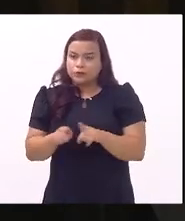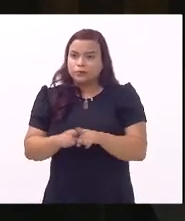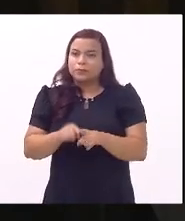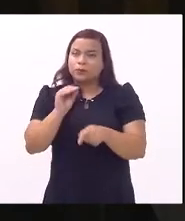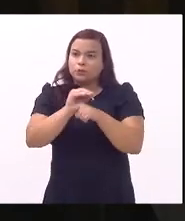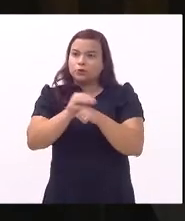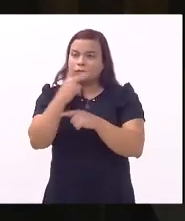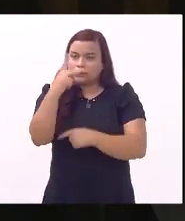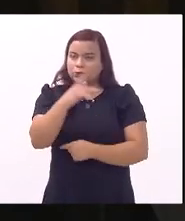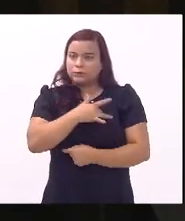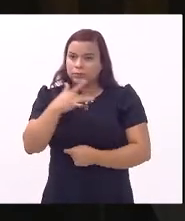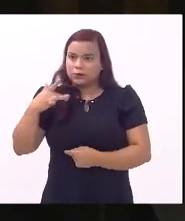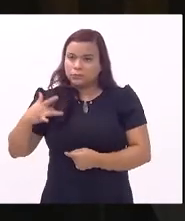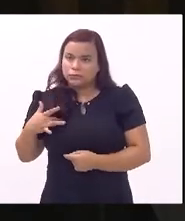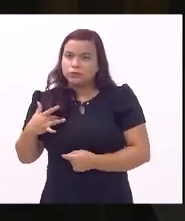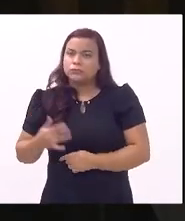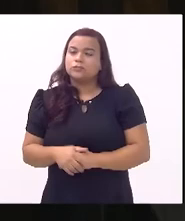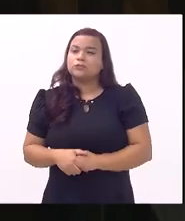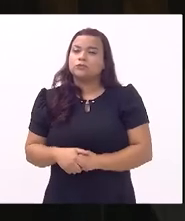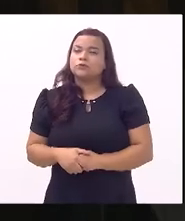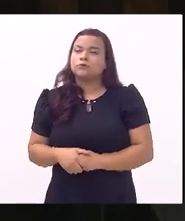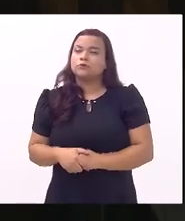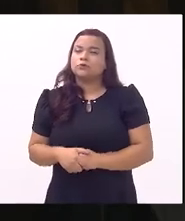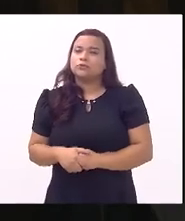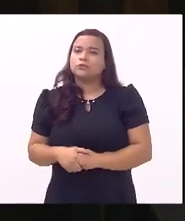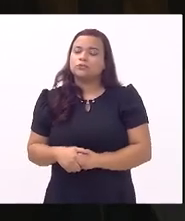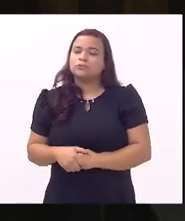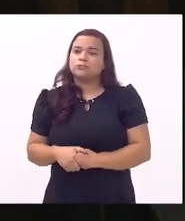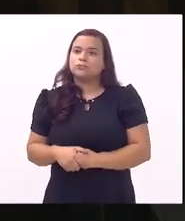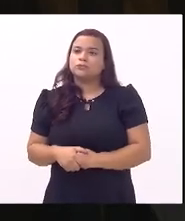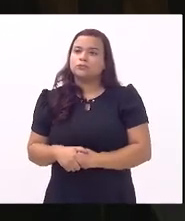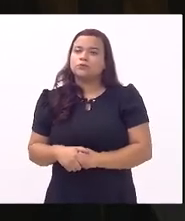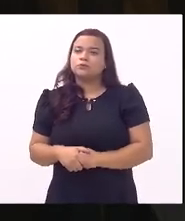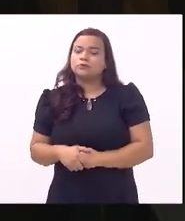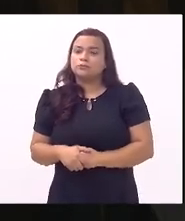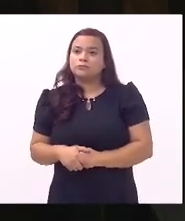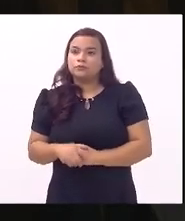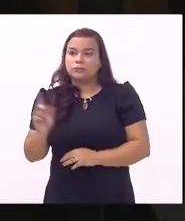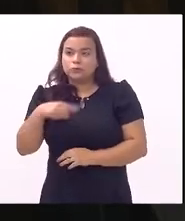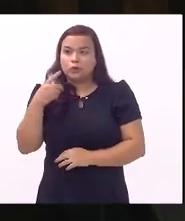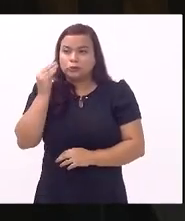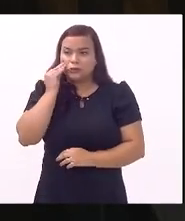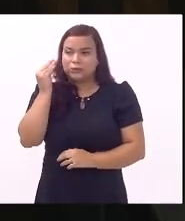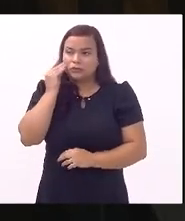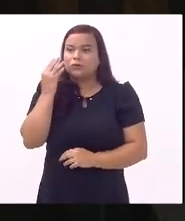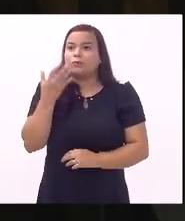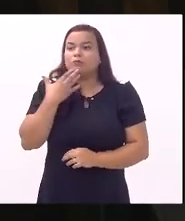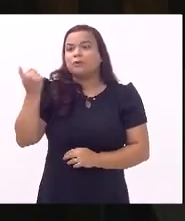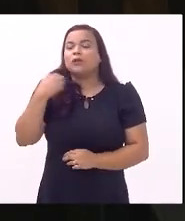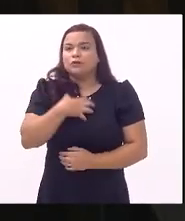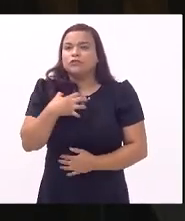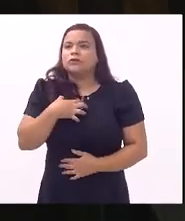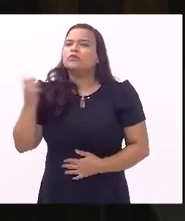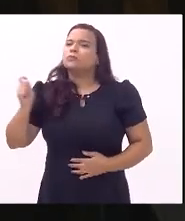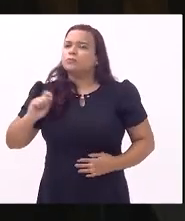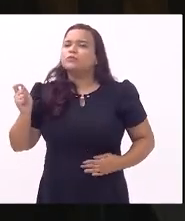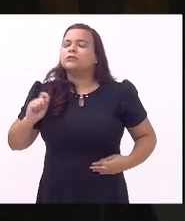a sua integridade a sua saúde então a gente tentou da melhor forma possível